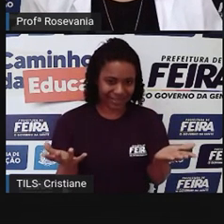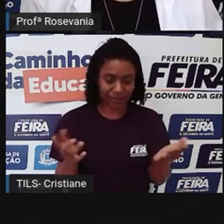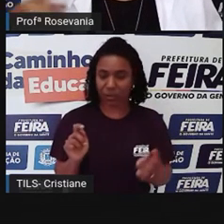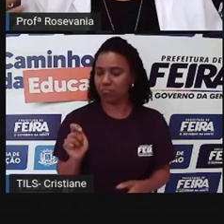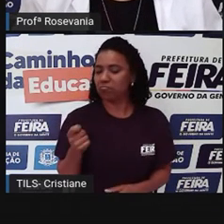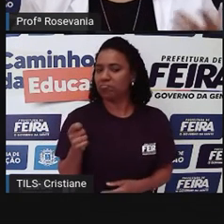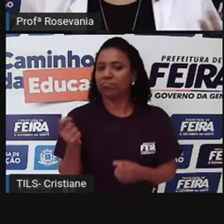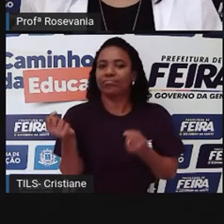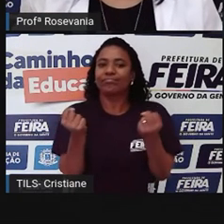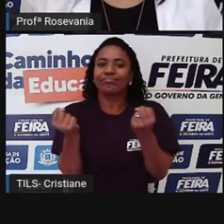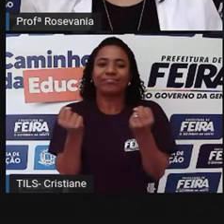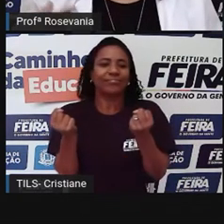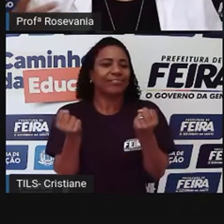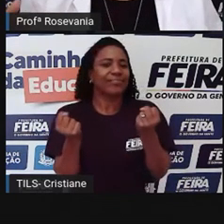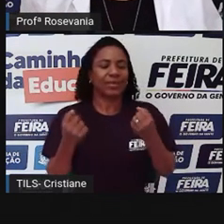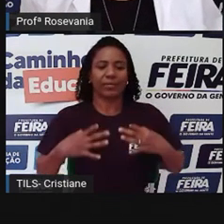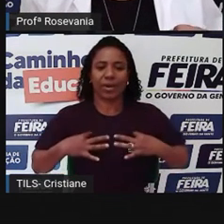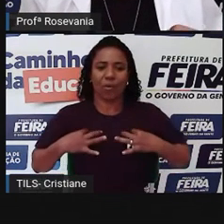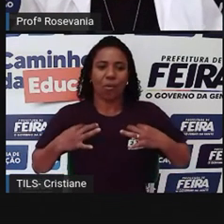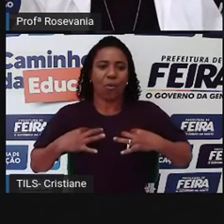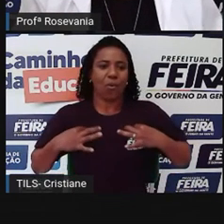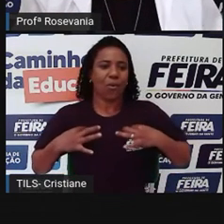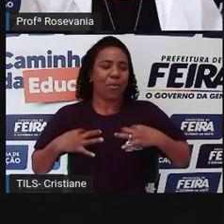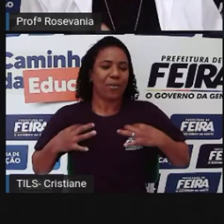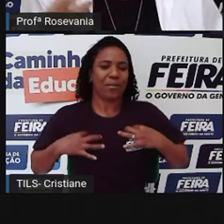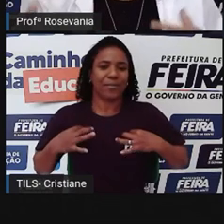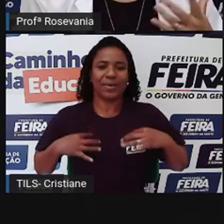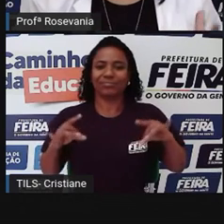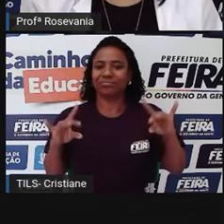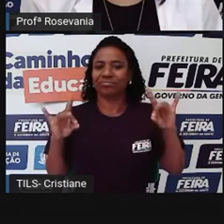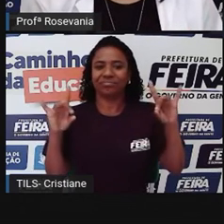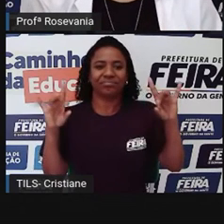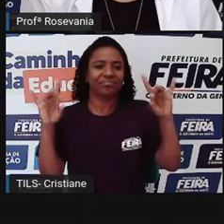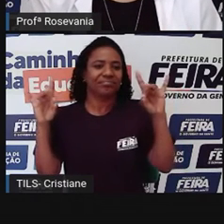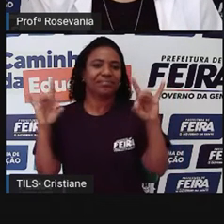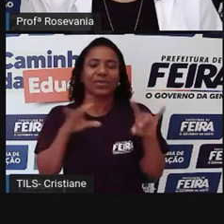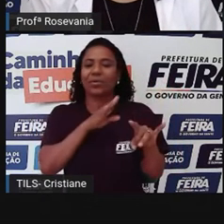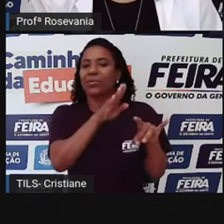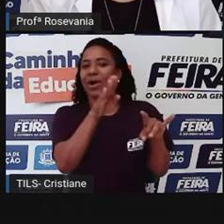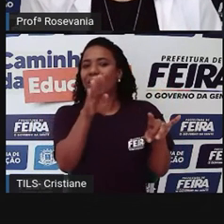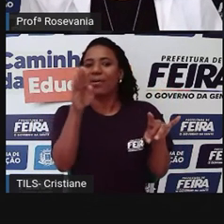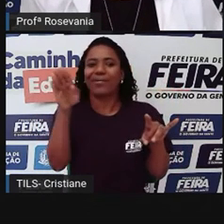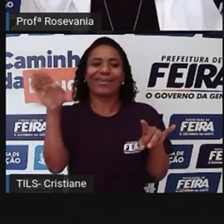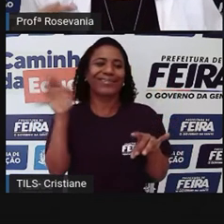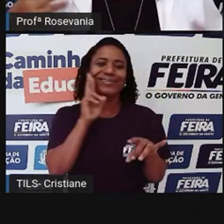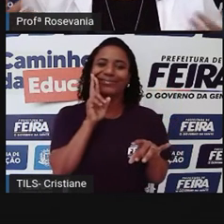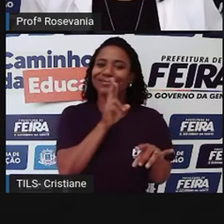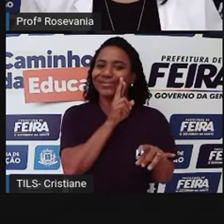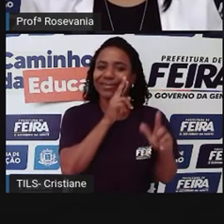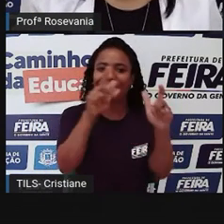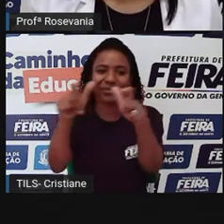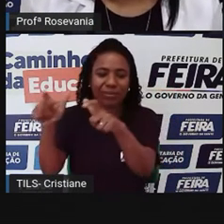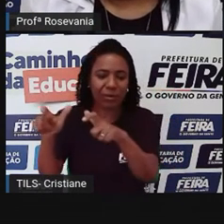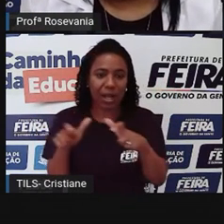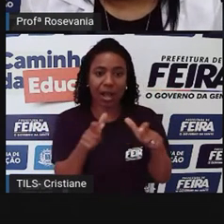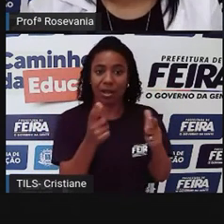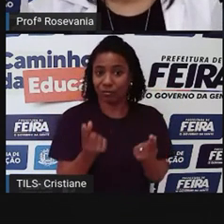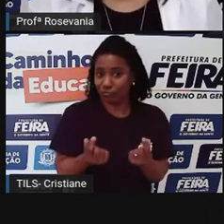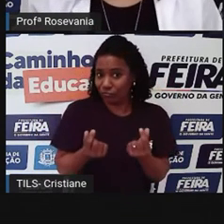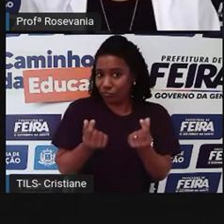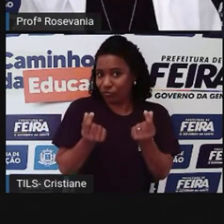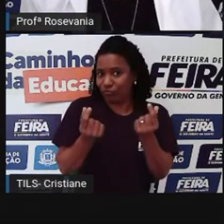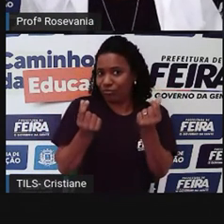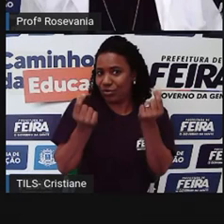diferenciado das roupas que você veste, os ambientes que você frequenta, a quantidade de dinheiro